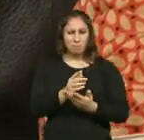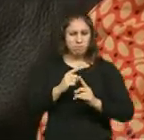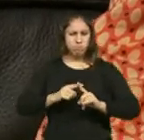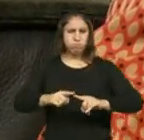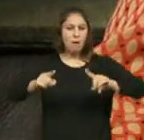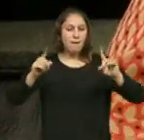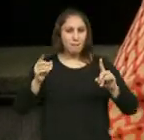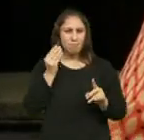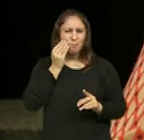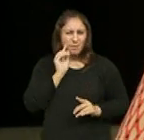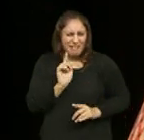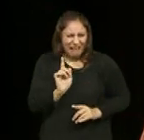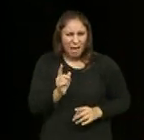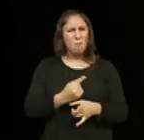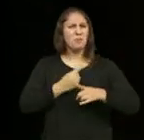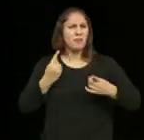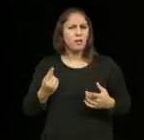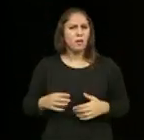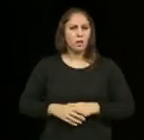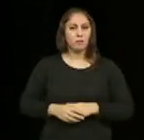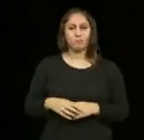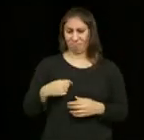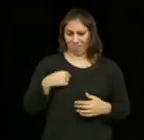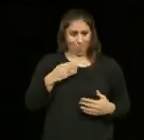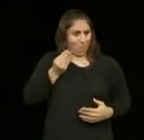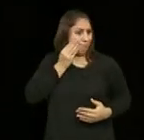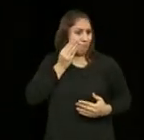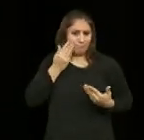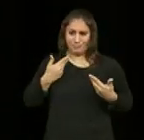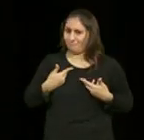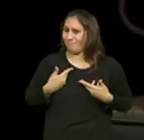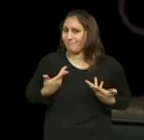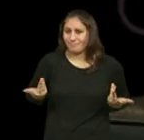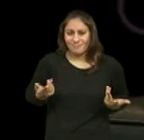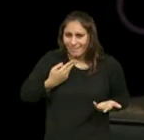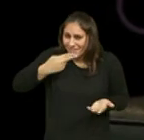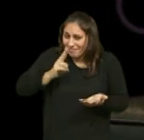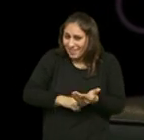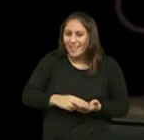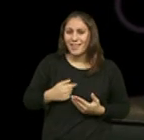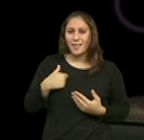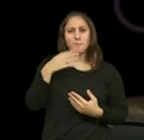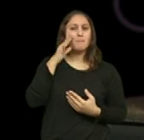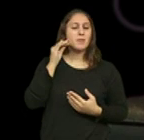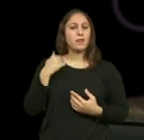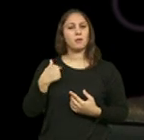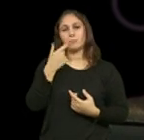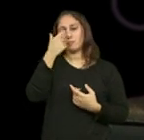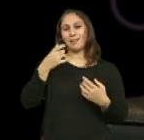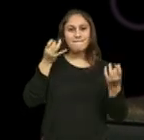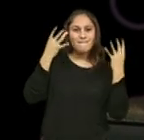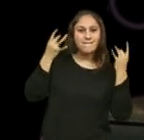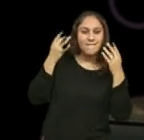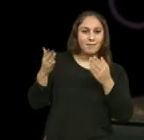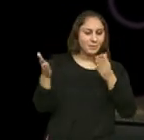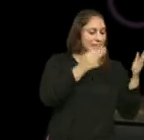nesses extremos, porquê? Porque sou assim, é muito sincero, porque acho que sou uma pessoa divertida e também sou uma pessoa